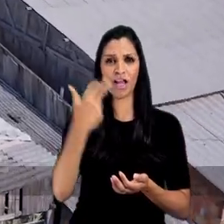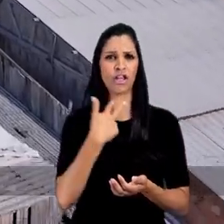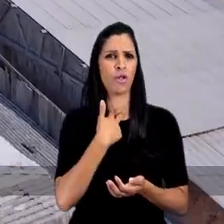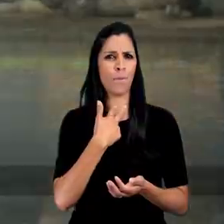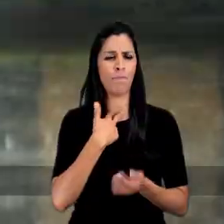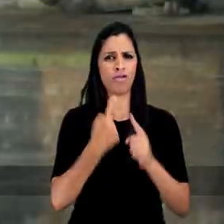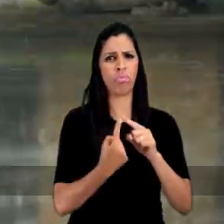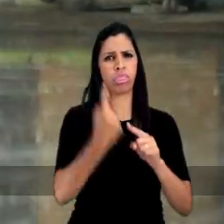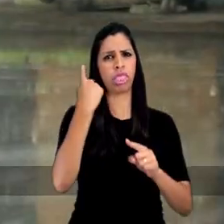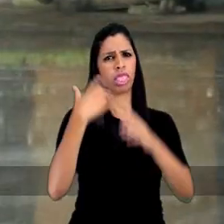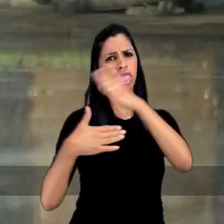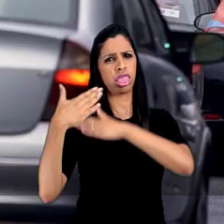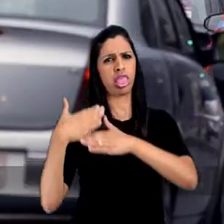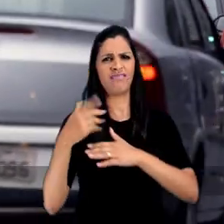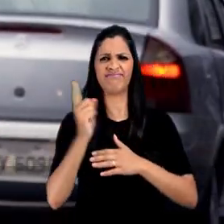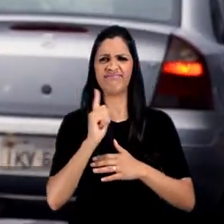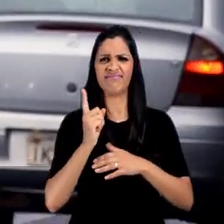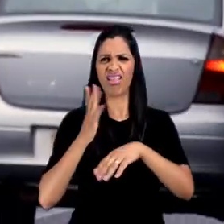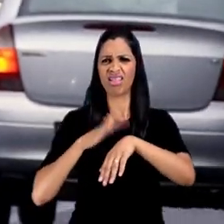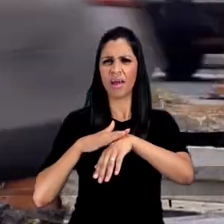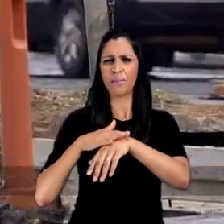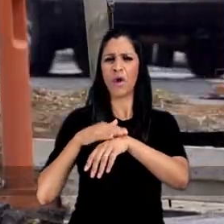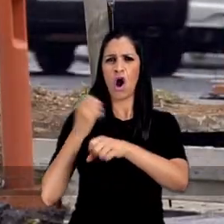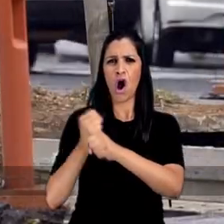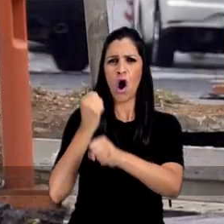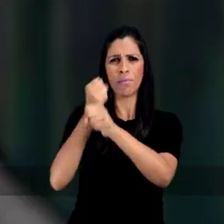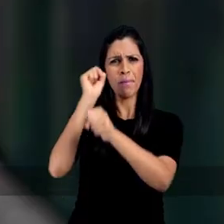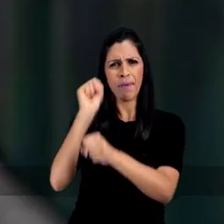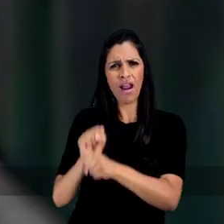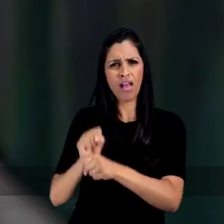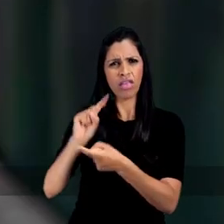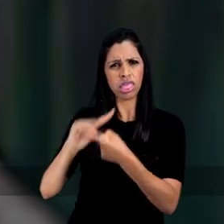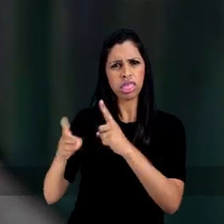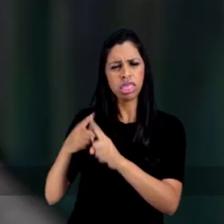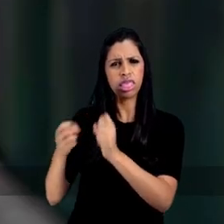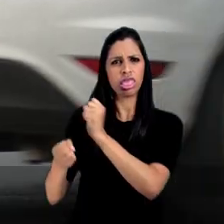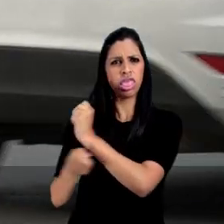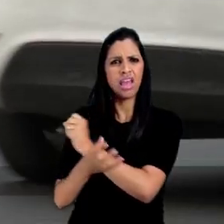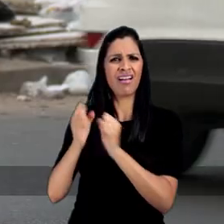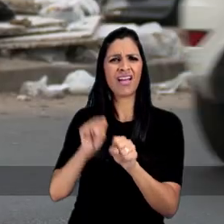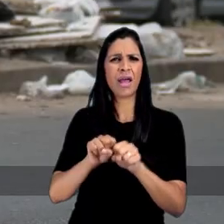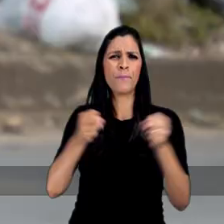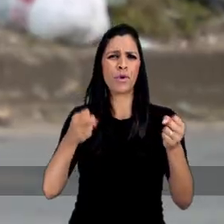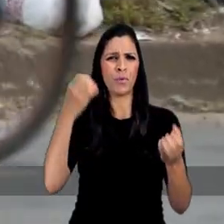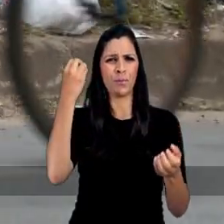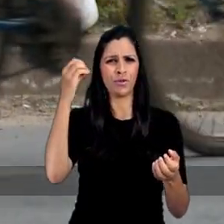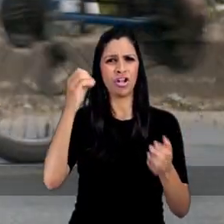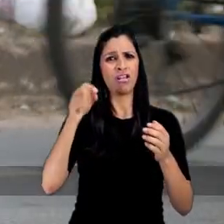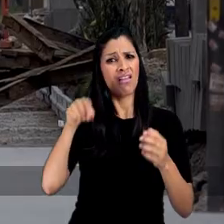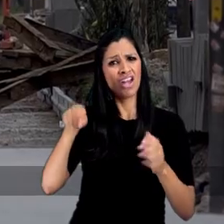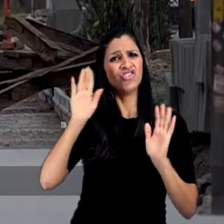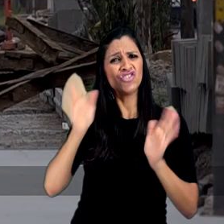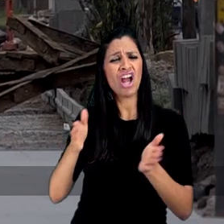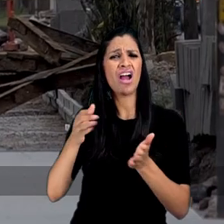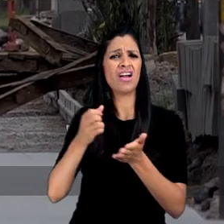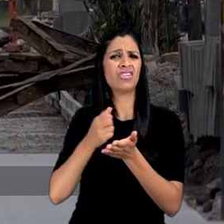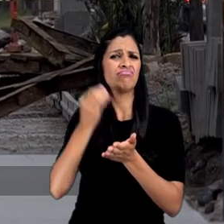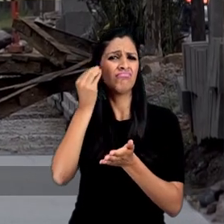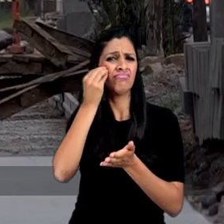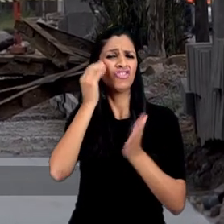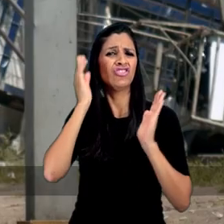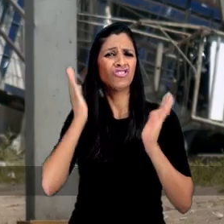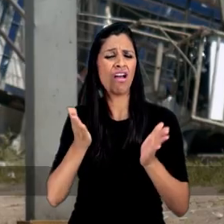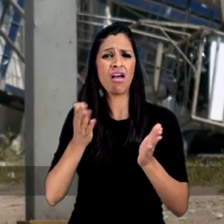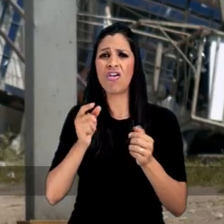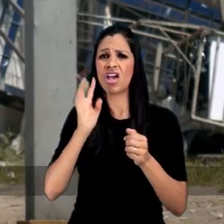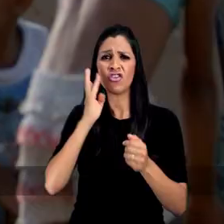Porto Alegre não pode voltar para trás. Para o tempo das obras paradas, dos conchavos que quebraram a cidade. Eles já tiveram a